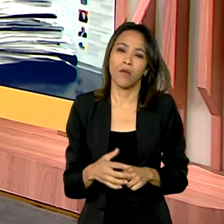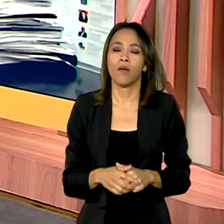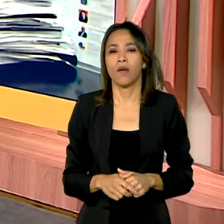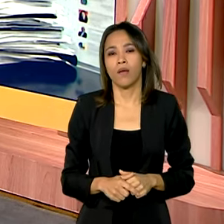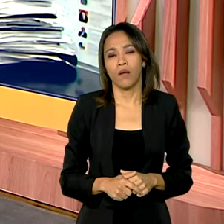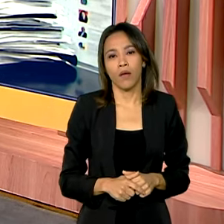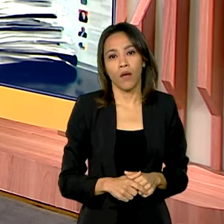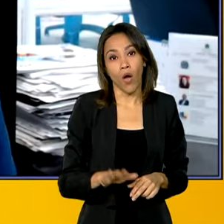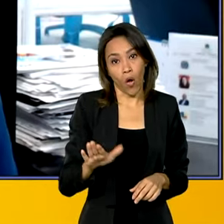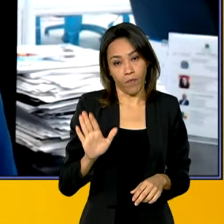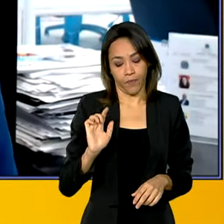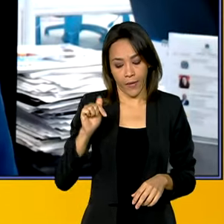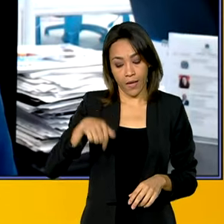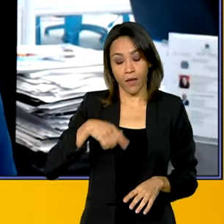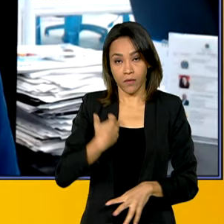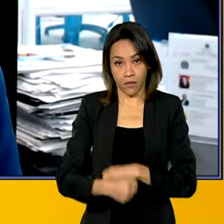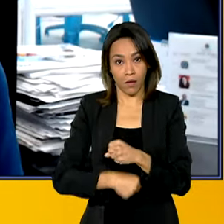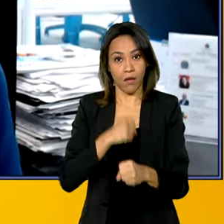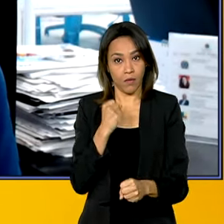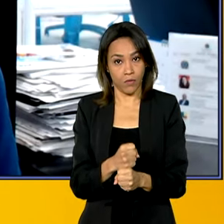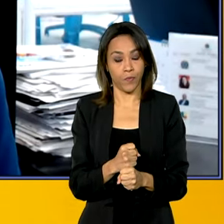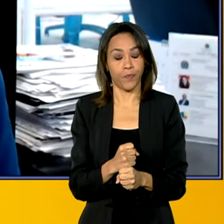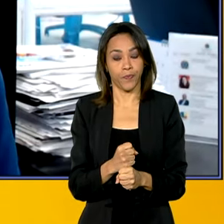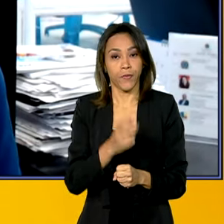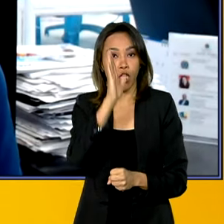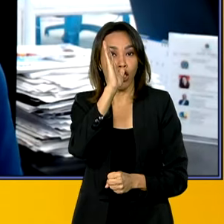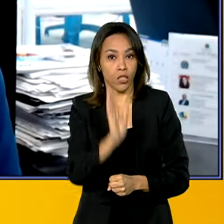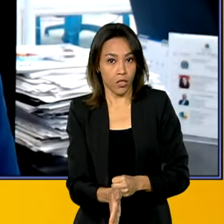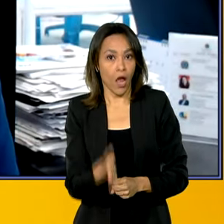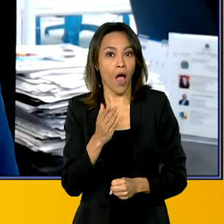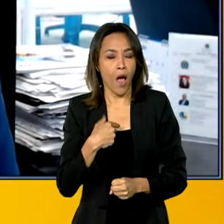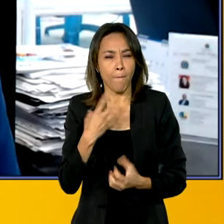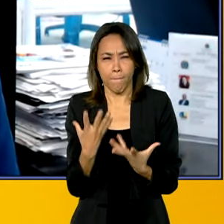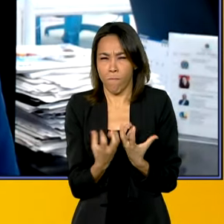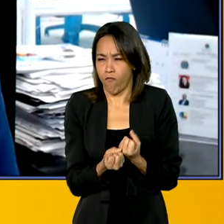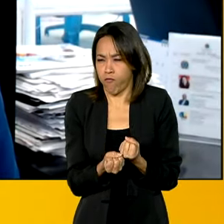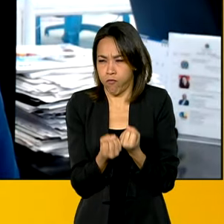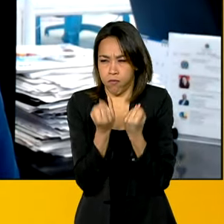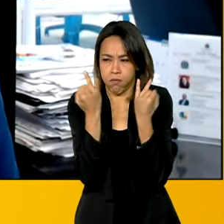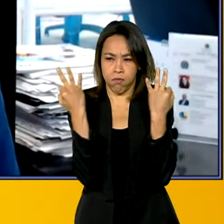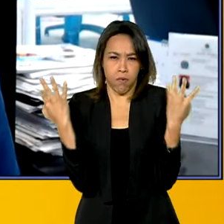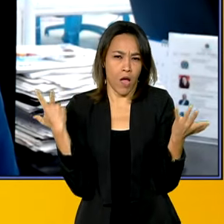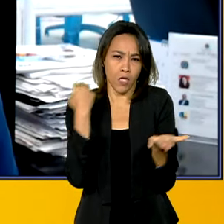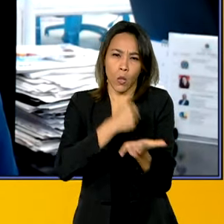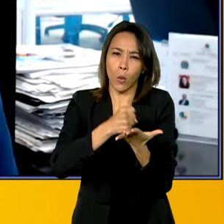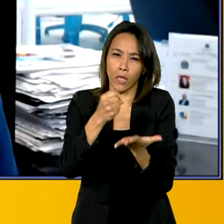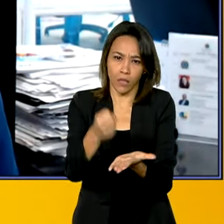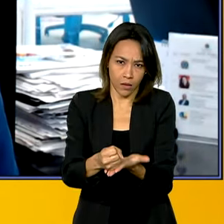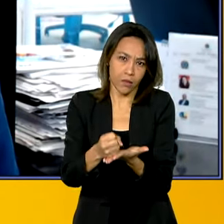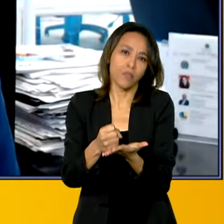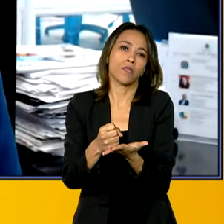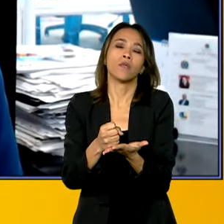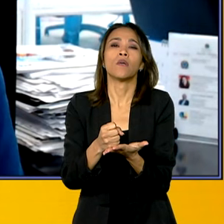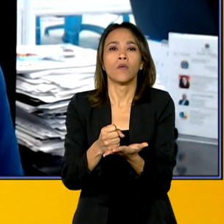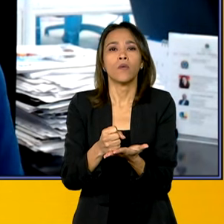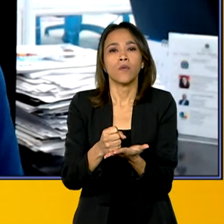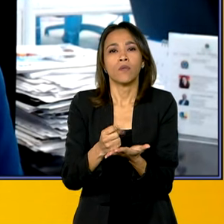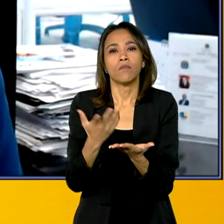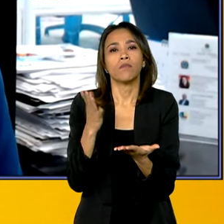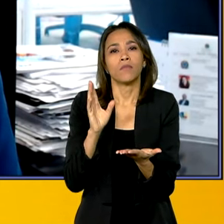Roberto, esse ano nós já fizemos bastante contratação dentro do Procotista,